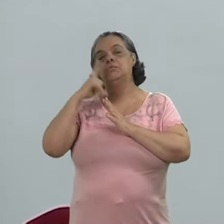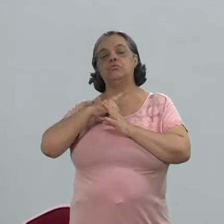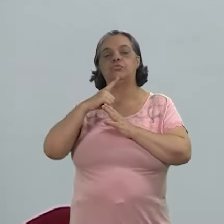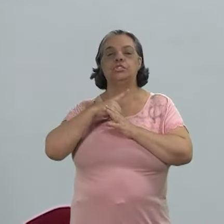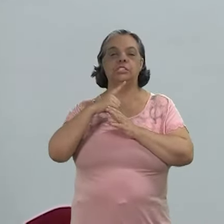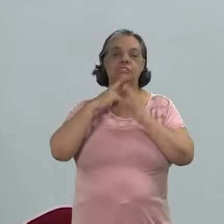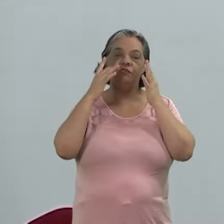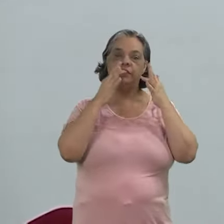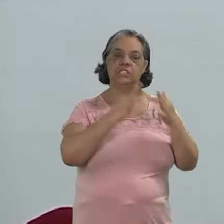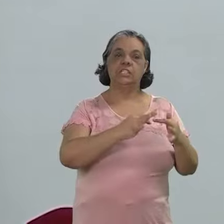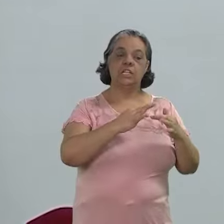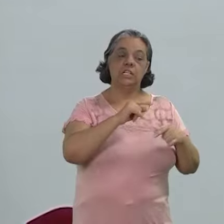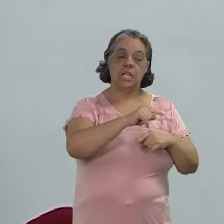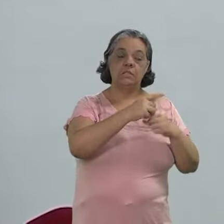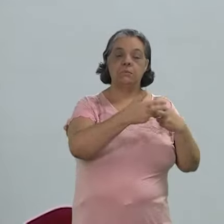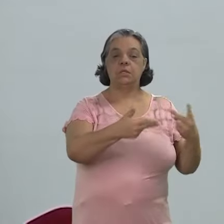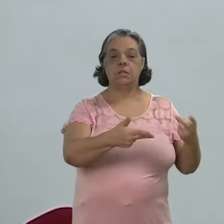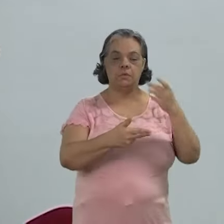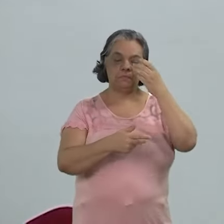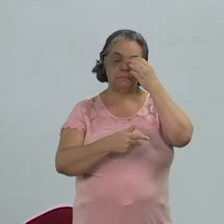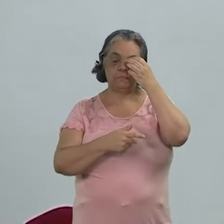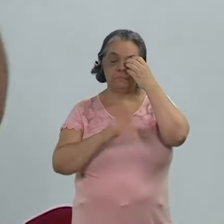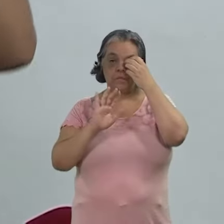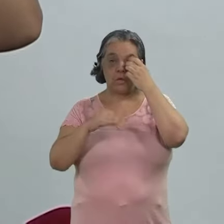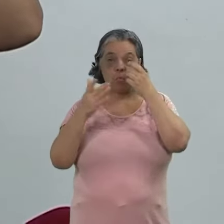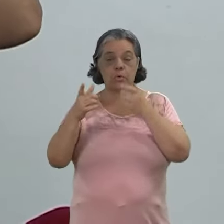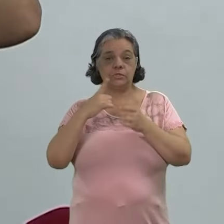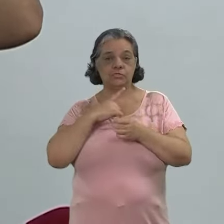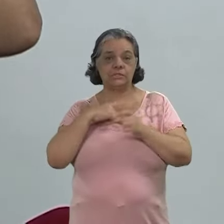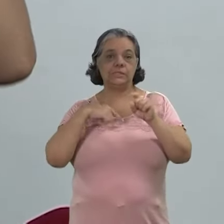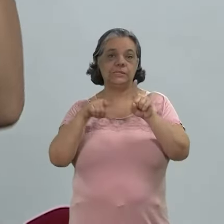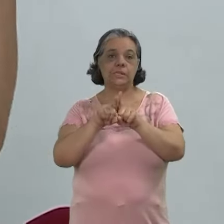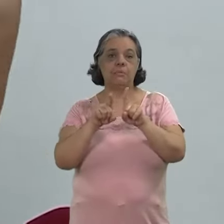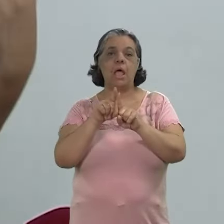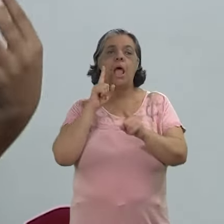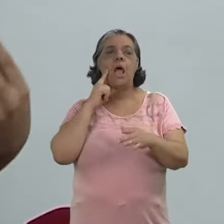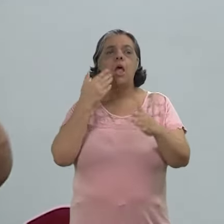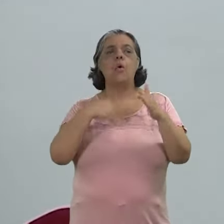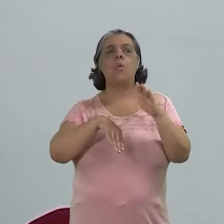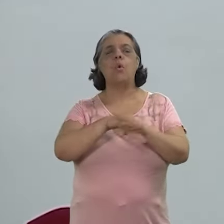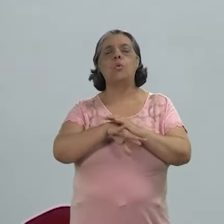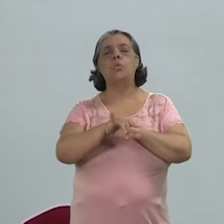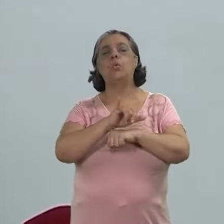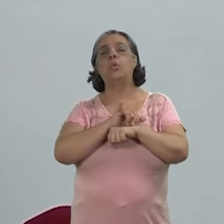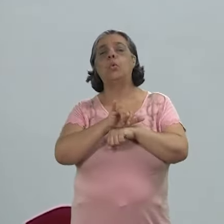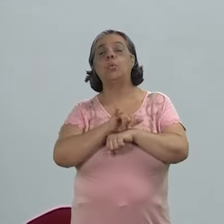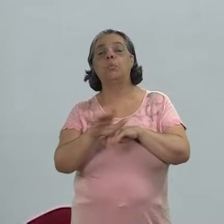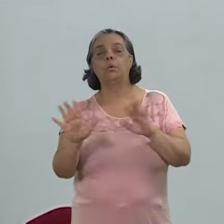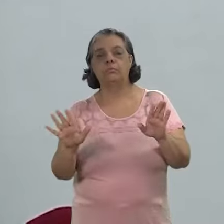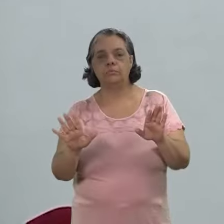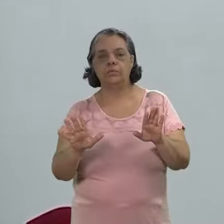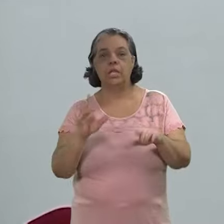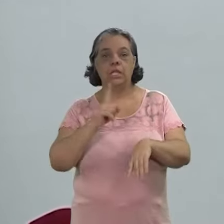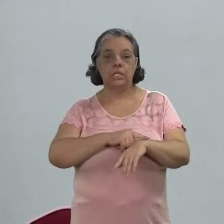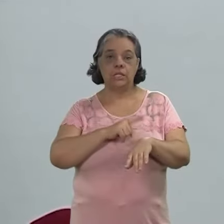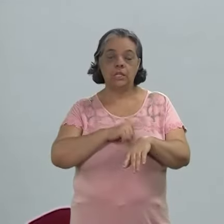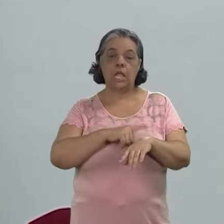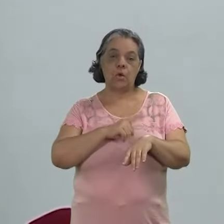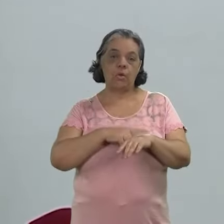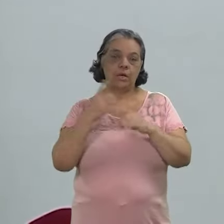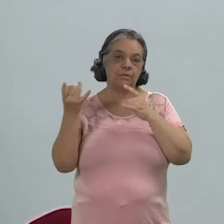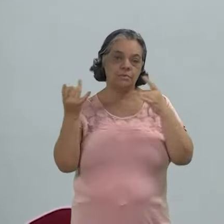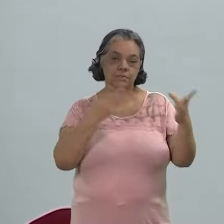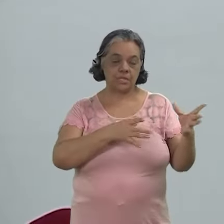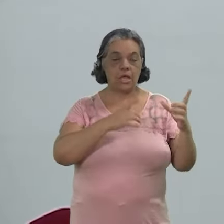fidelidade desse material porque também quando a gente diz ah, eu guardo no YouTube na hora que